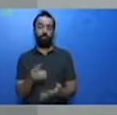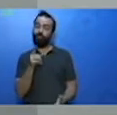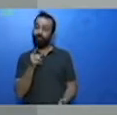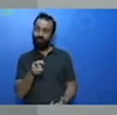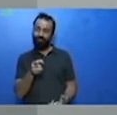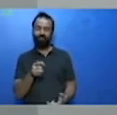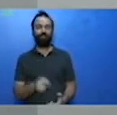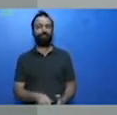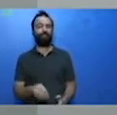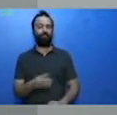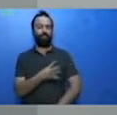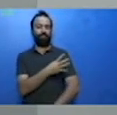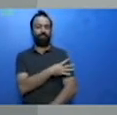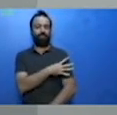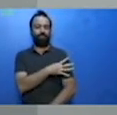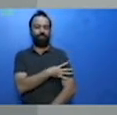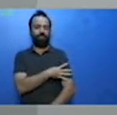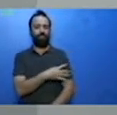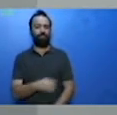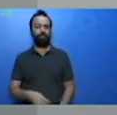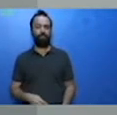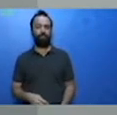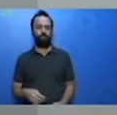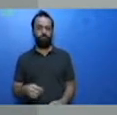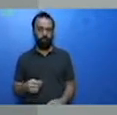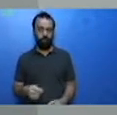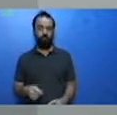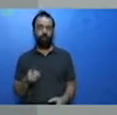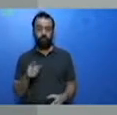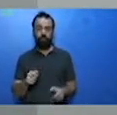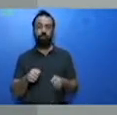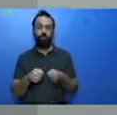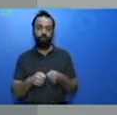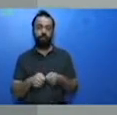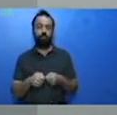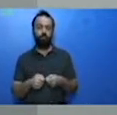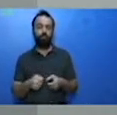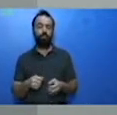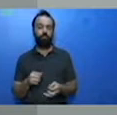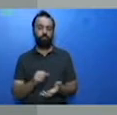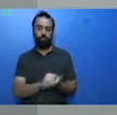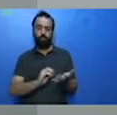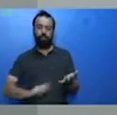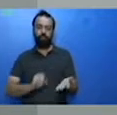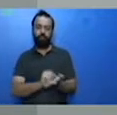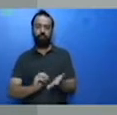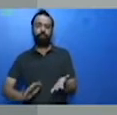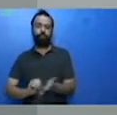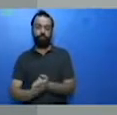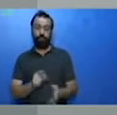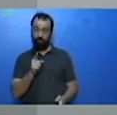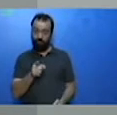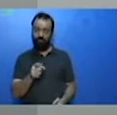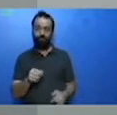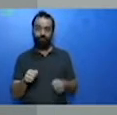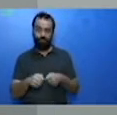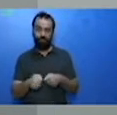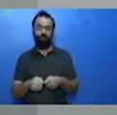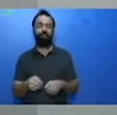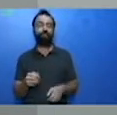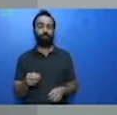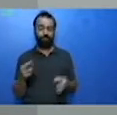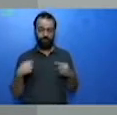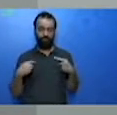dessa semana. Espero que vocês tenham realizado todas as atividades da semana passada e mandado